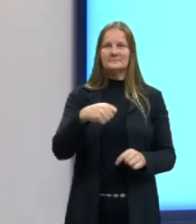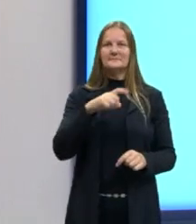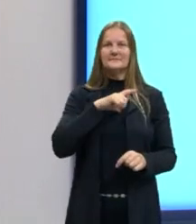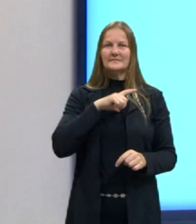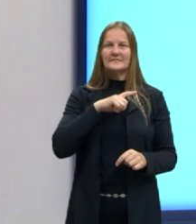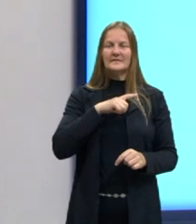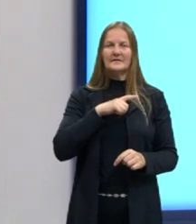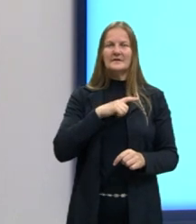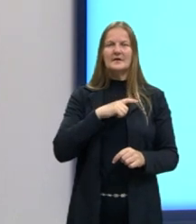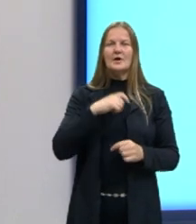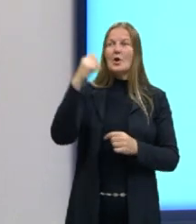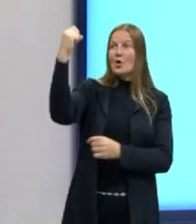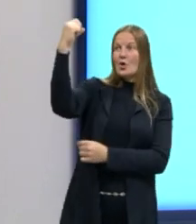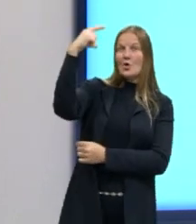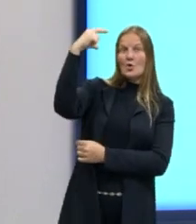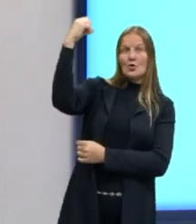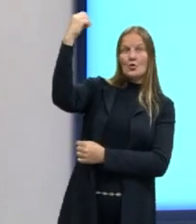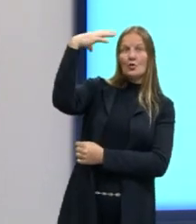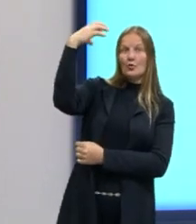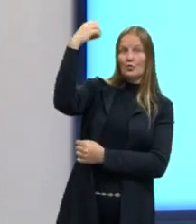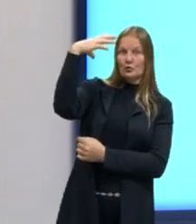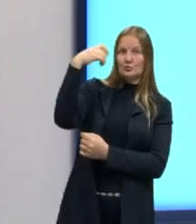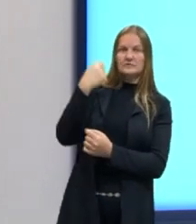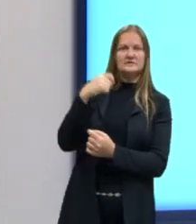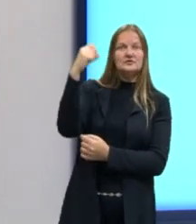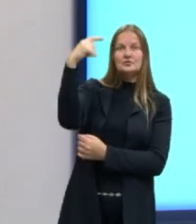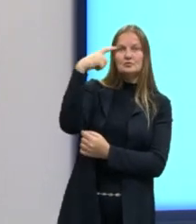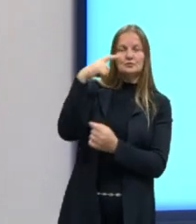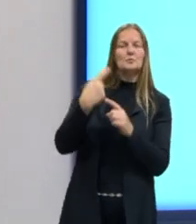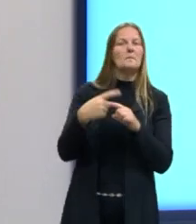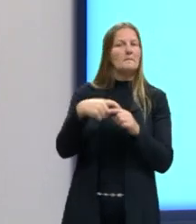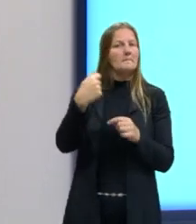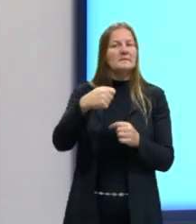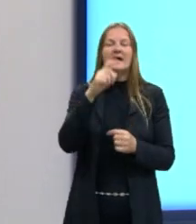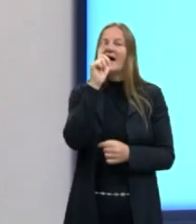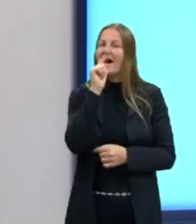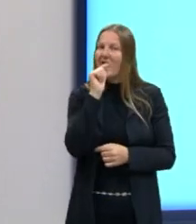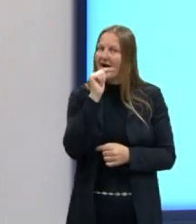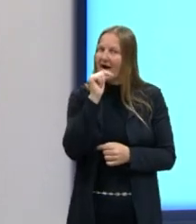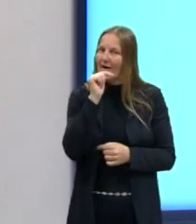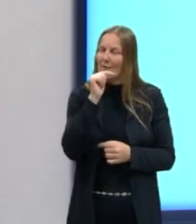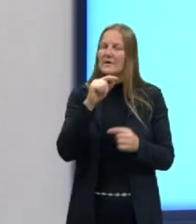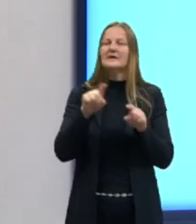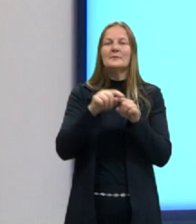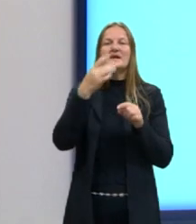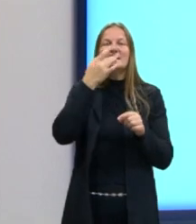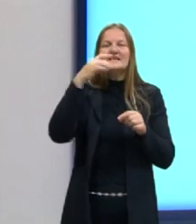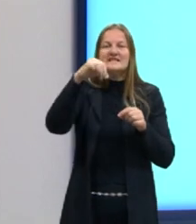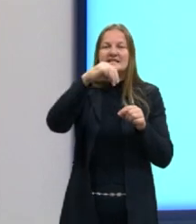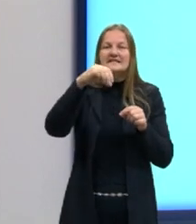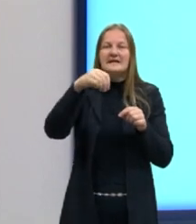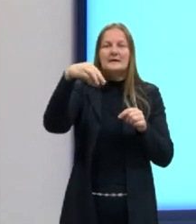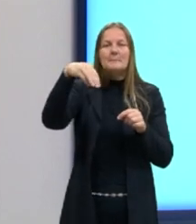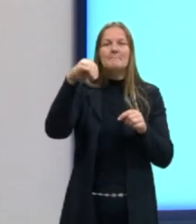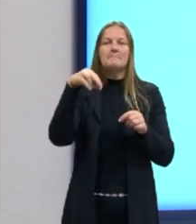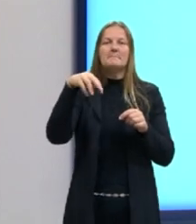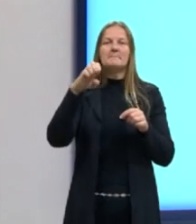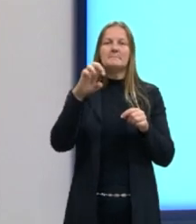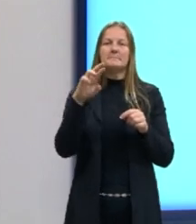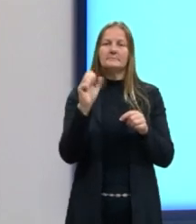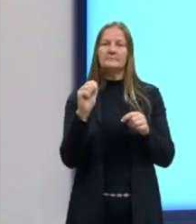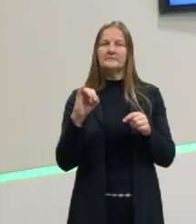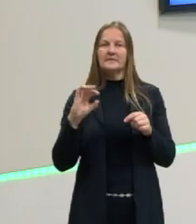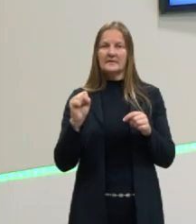da luminosidade, certo? E também da água e dos sais minerais. Que